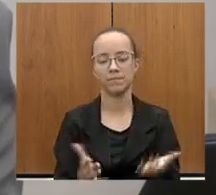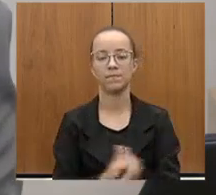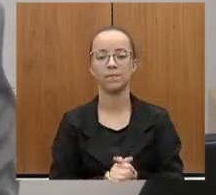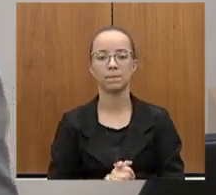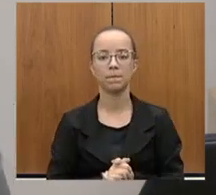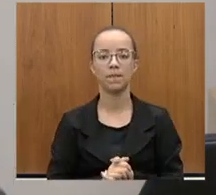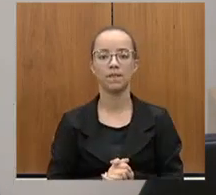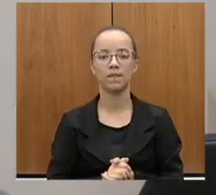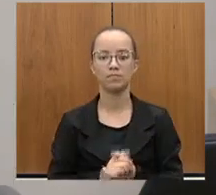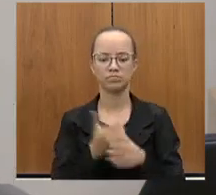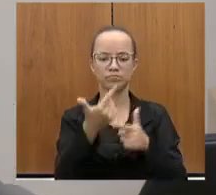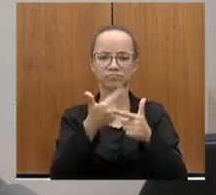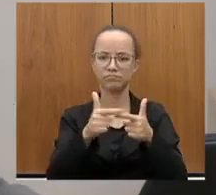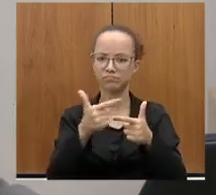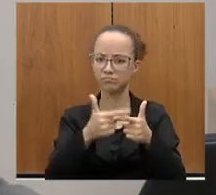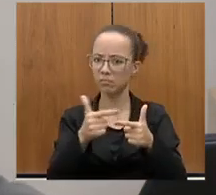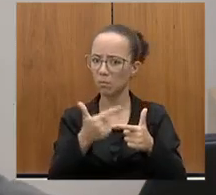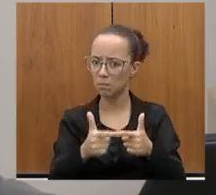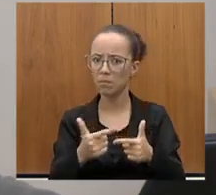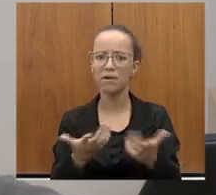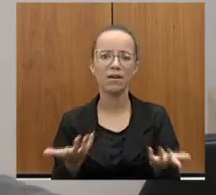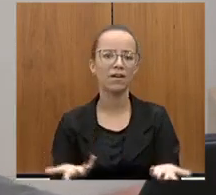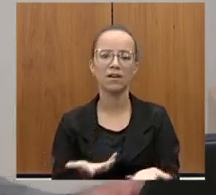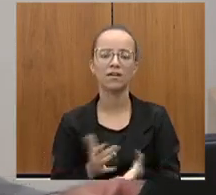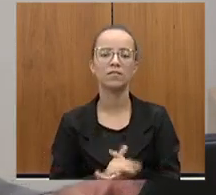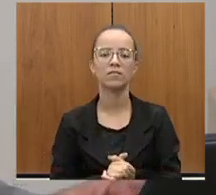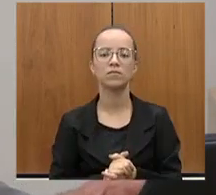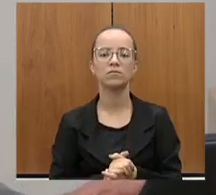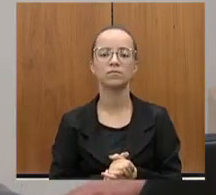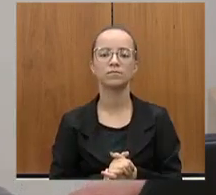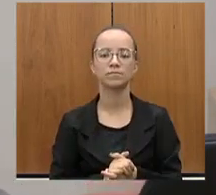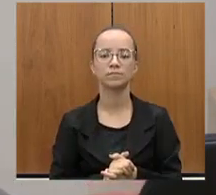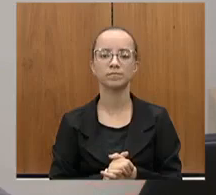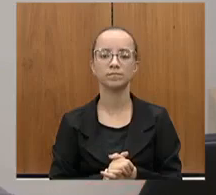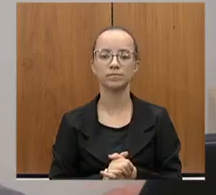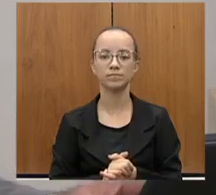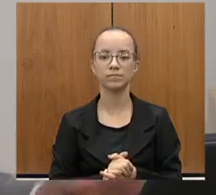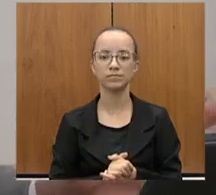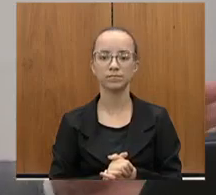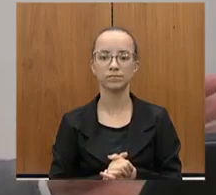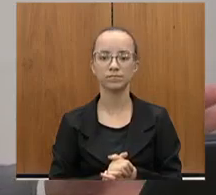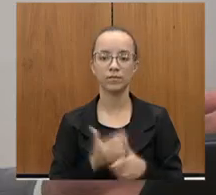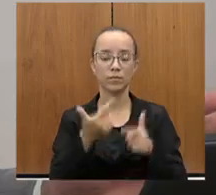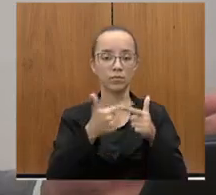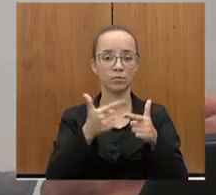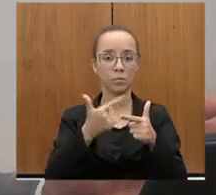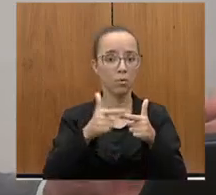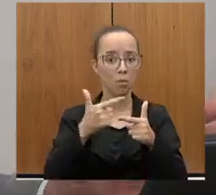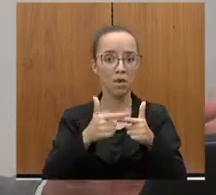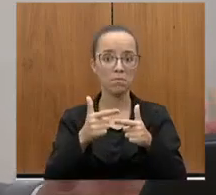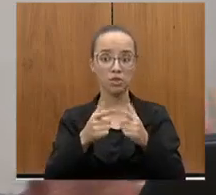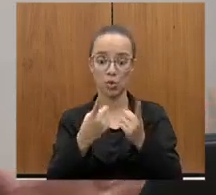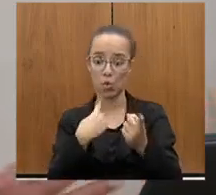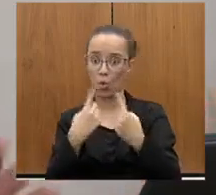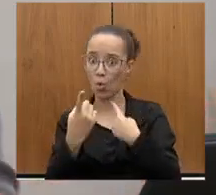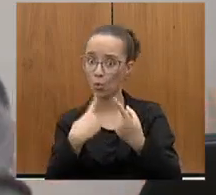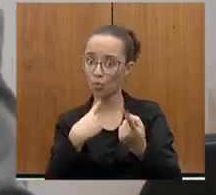os problemas que a Zona da Mata Mineira tem com rodovias.